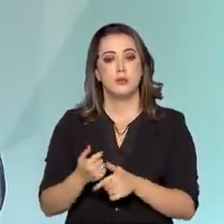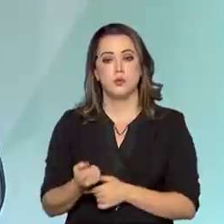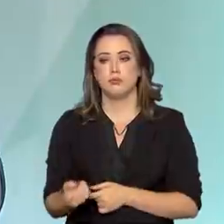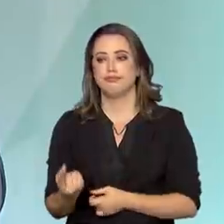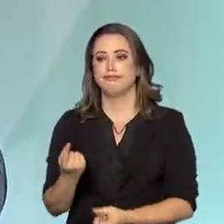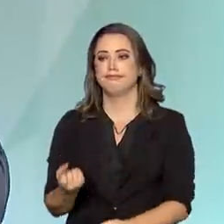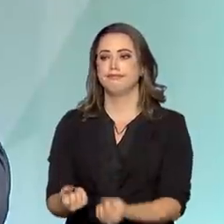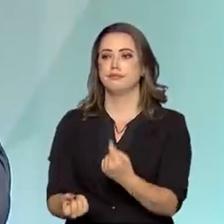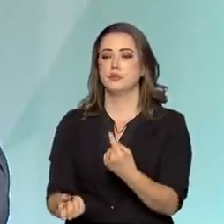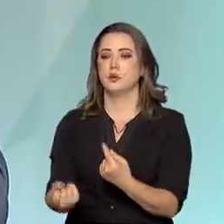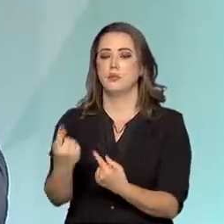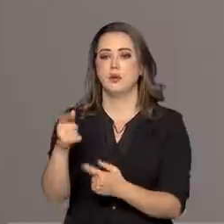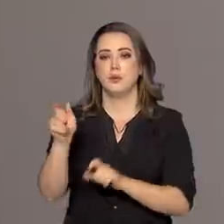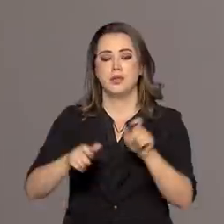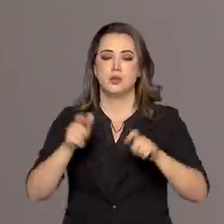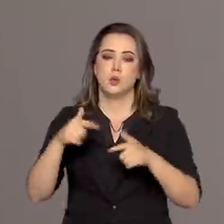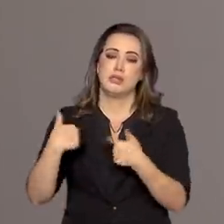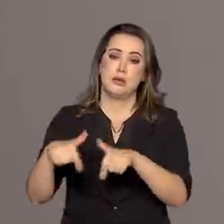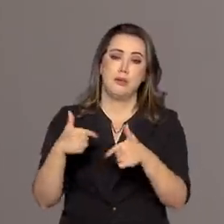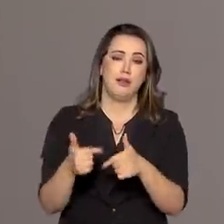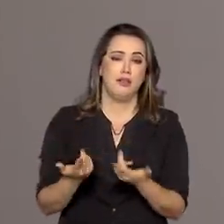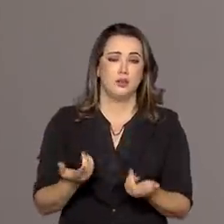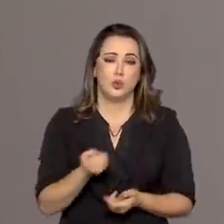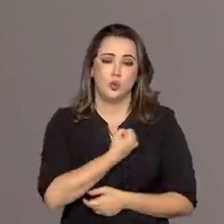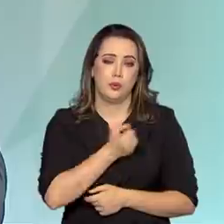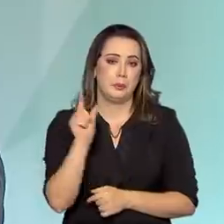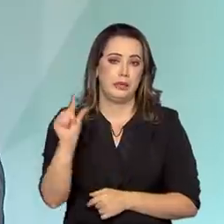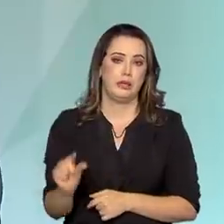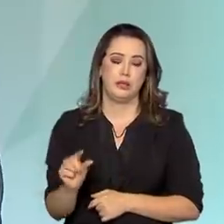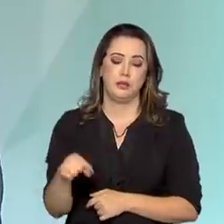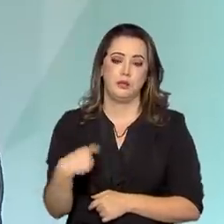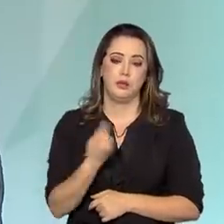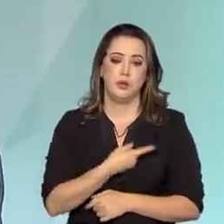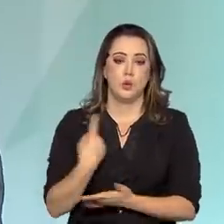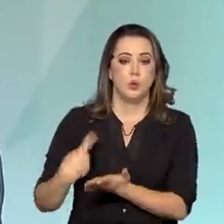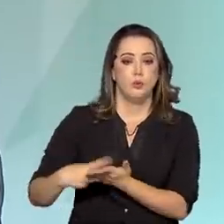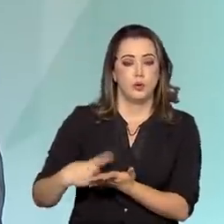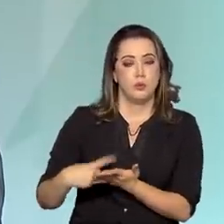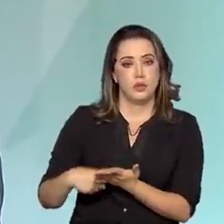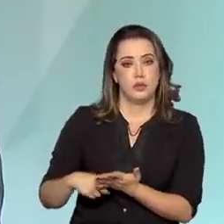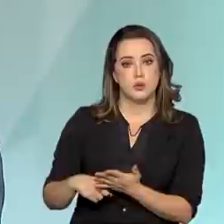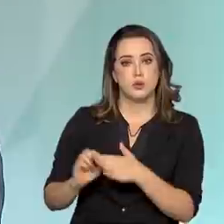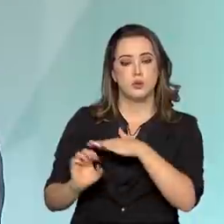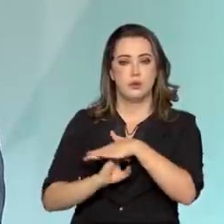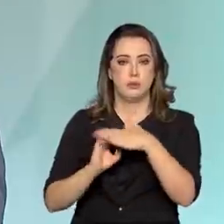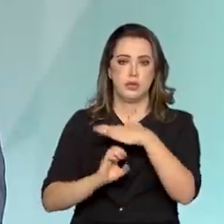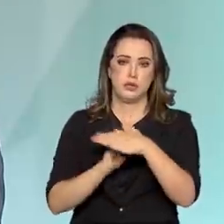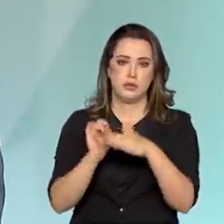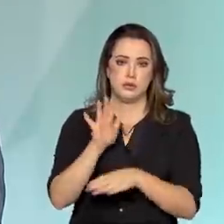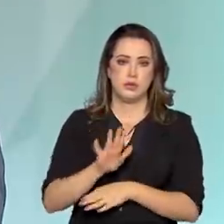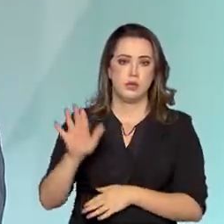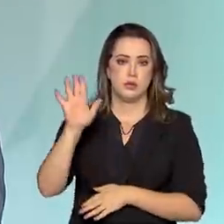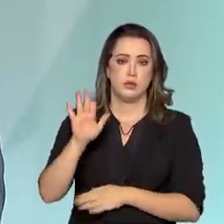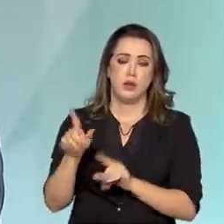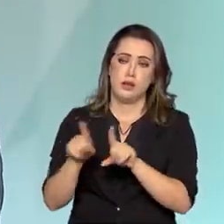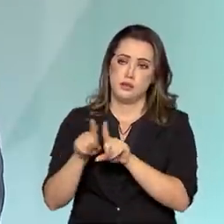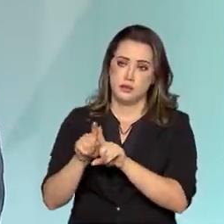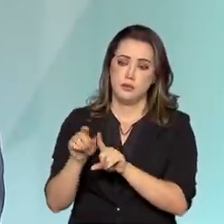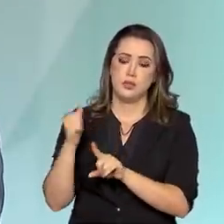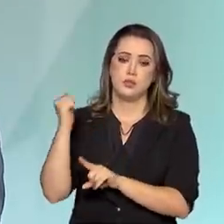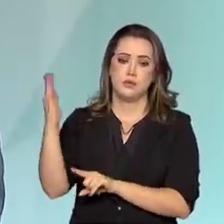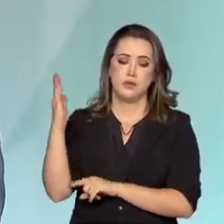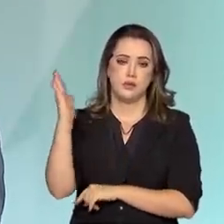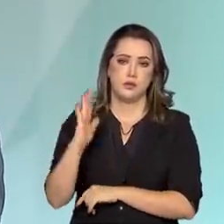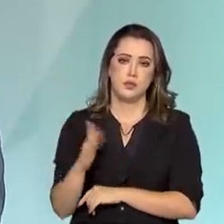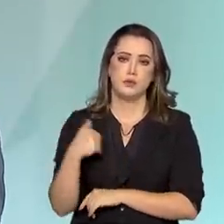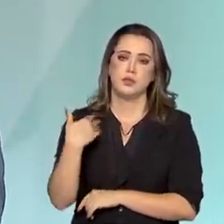com isso, com duas câmeras, tá? E eu estou firmando parcerias com empresas nacionais e internacionais para